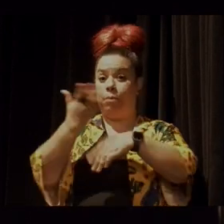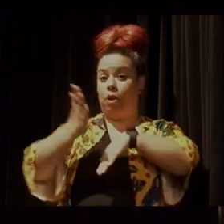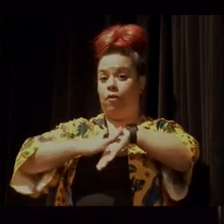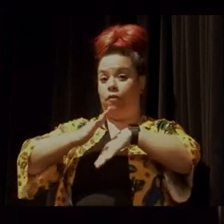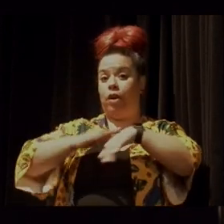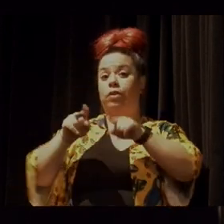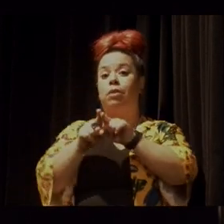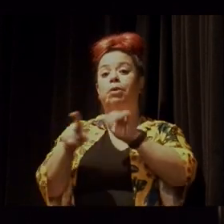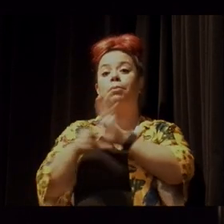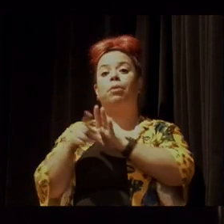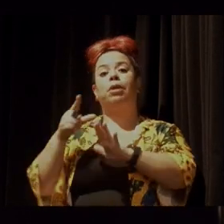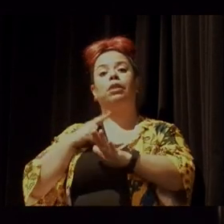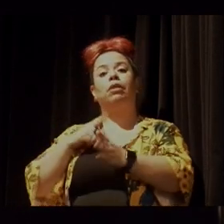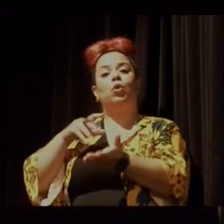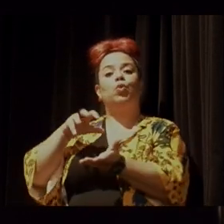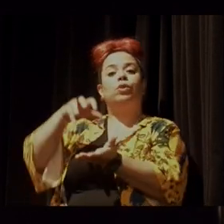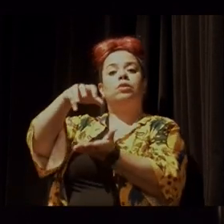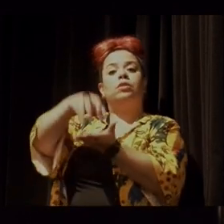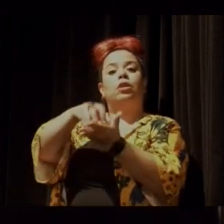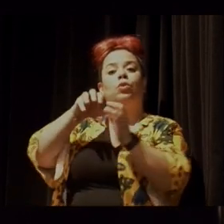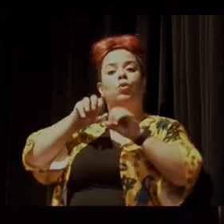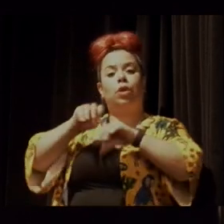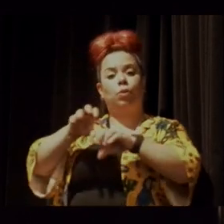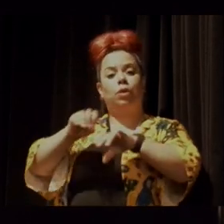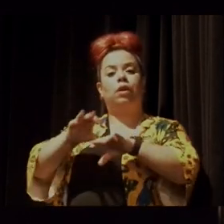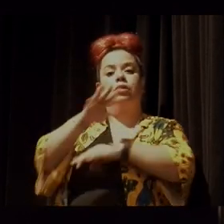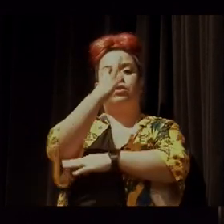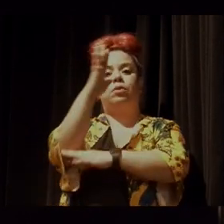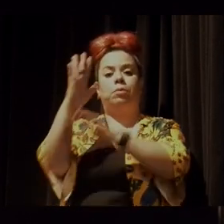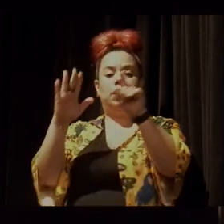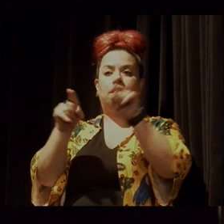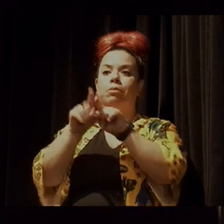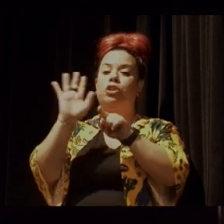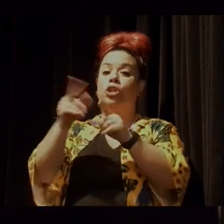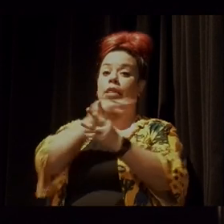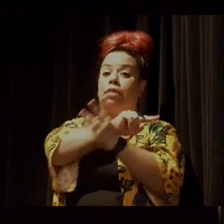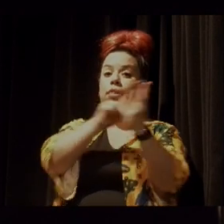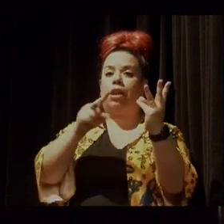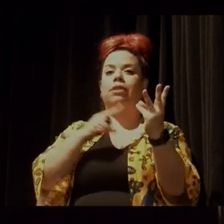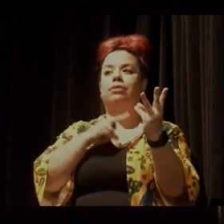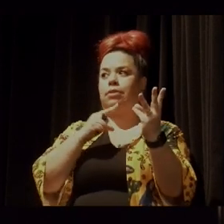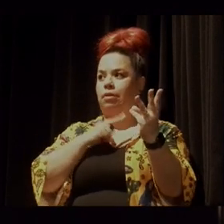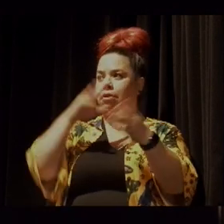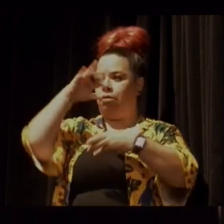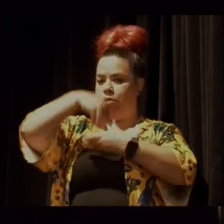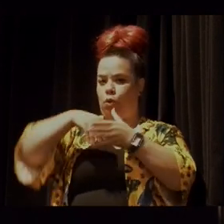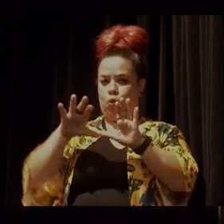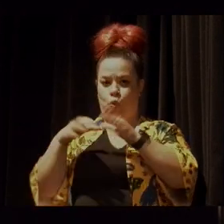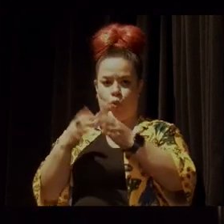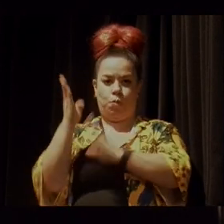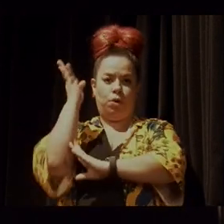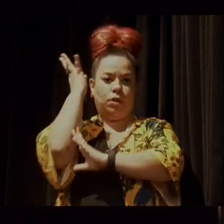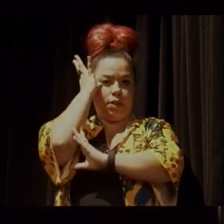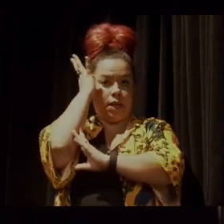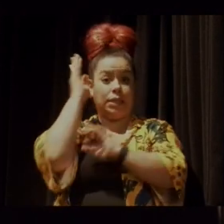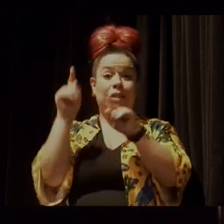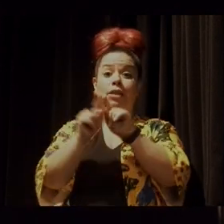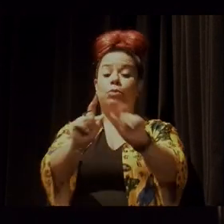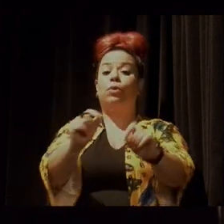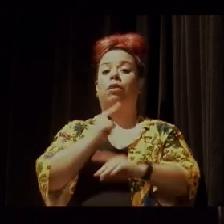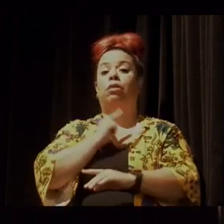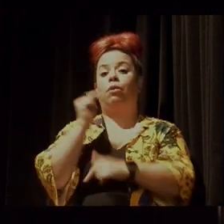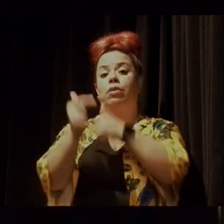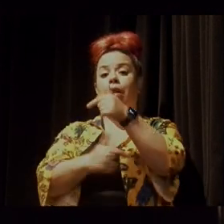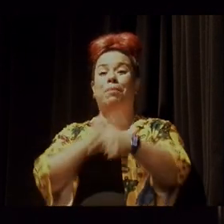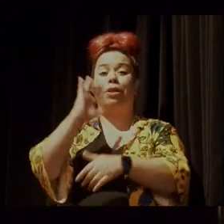centros de educação ambiental. Hoje nós temos três centros constituídos na rede SESC, mas também tem o trabalho de